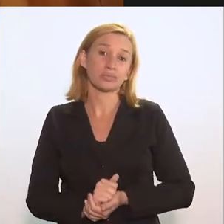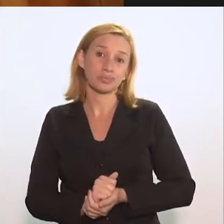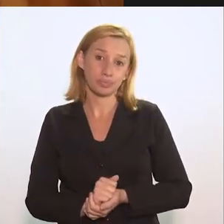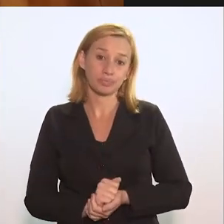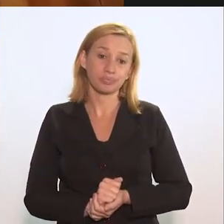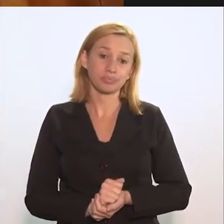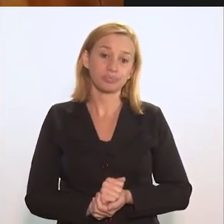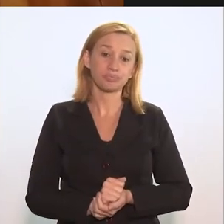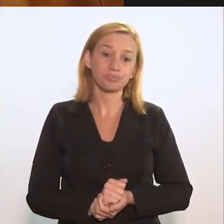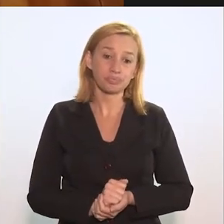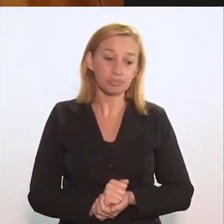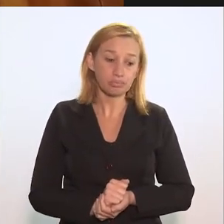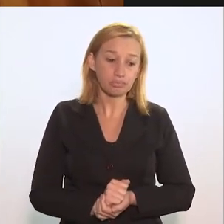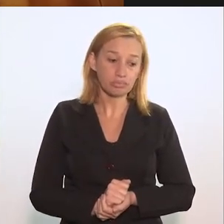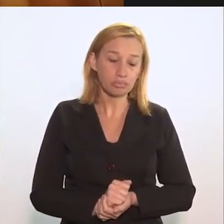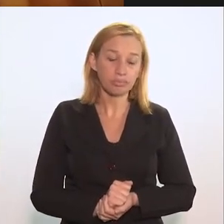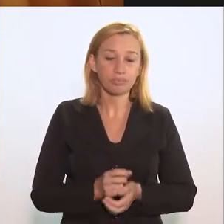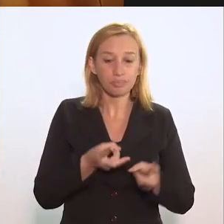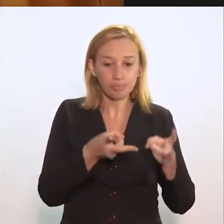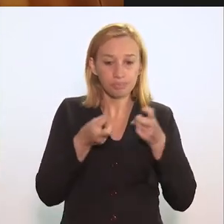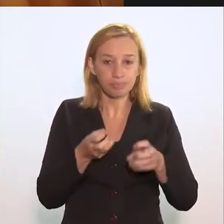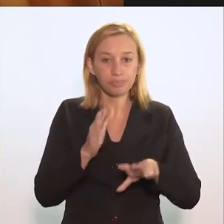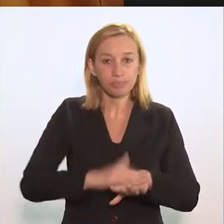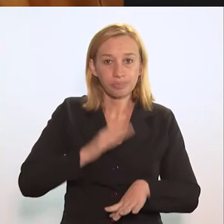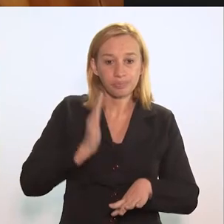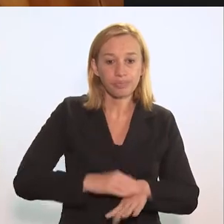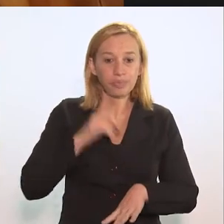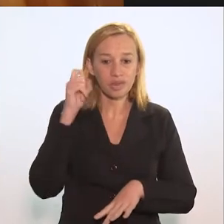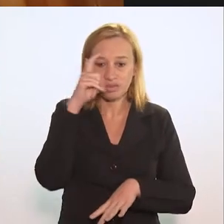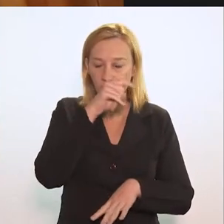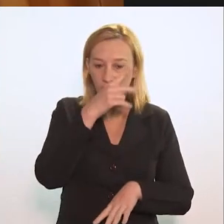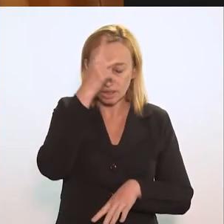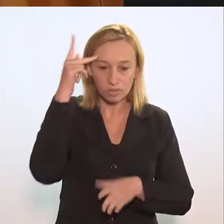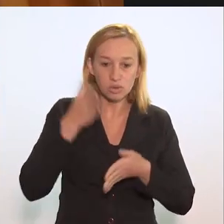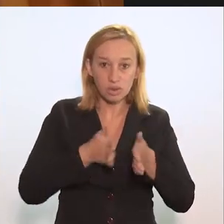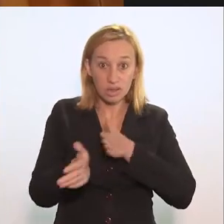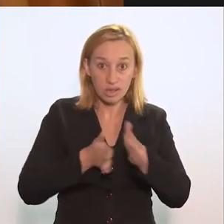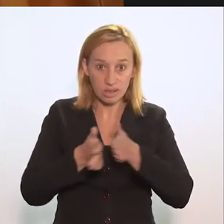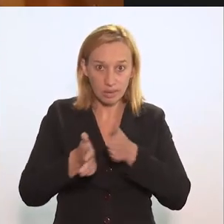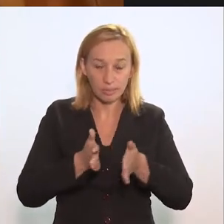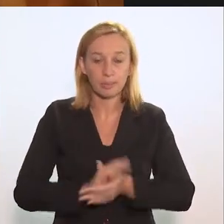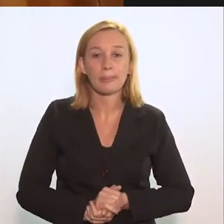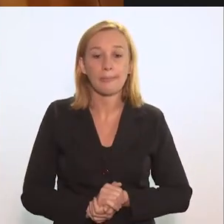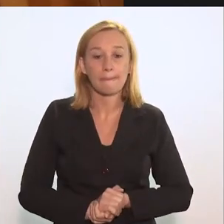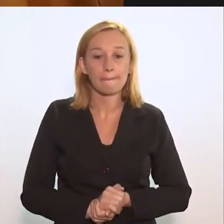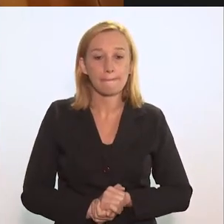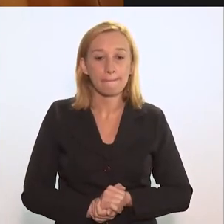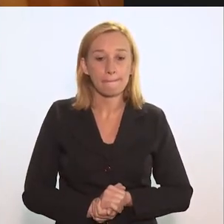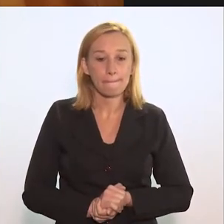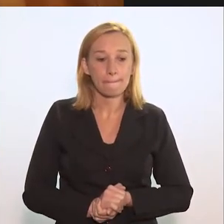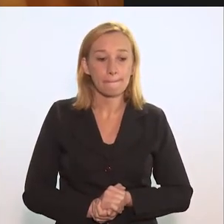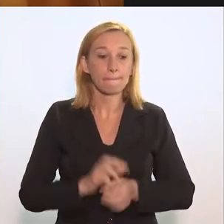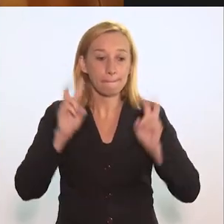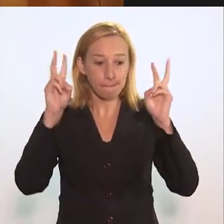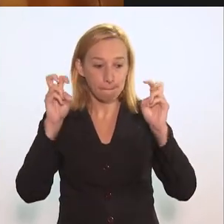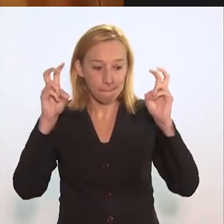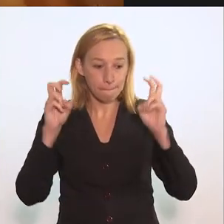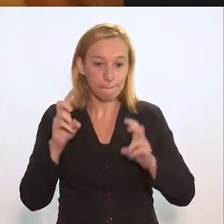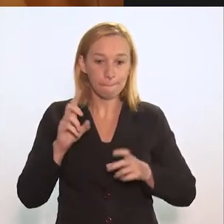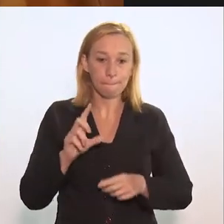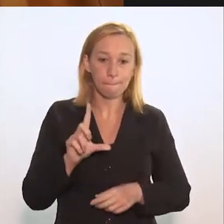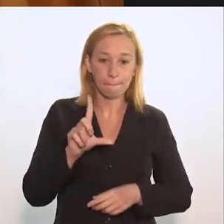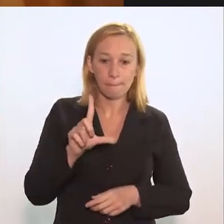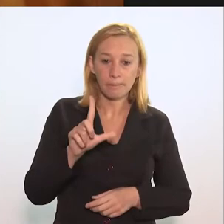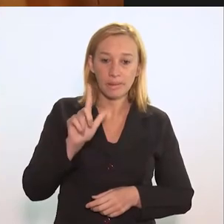a tuberculose é diagnosticada e tratada pelo sistema único de saúde. E a gente percebe cada vez mais uma dificuldade das pessoas em acessar o serviço.